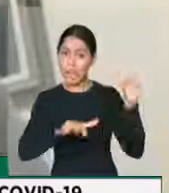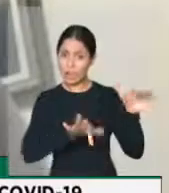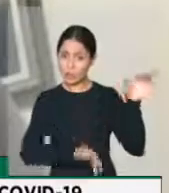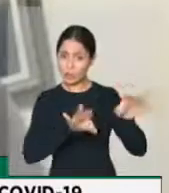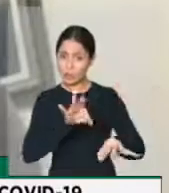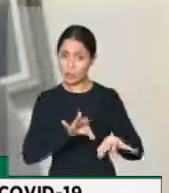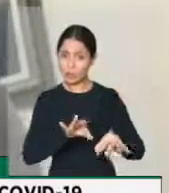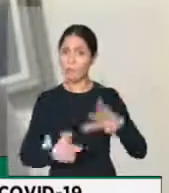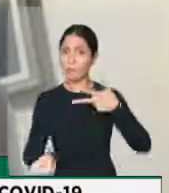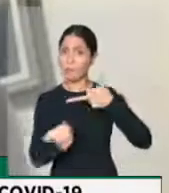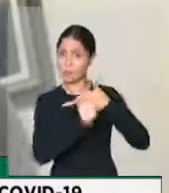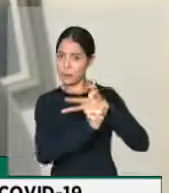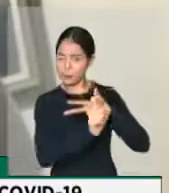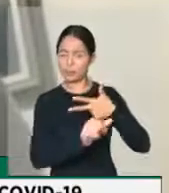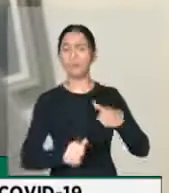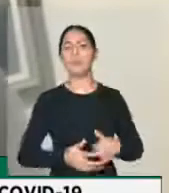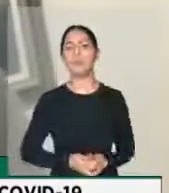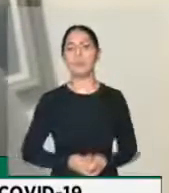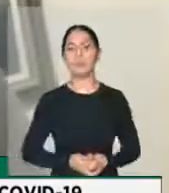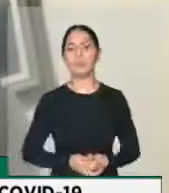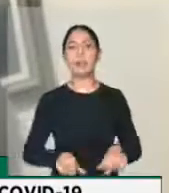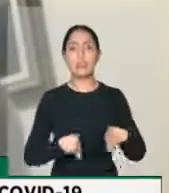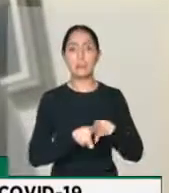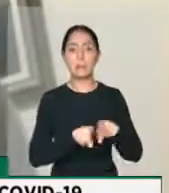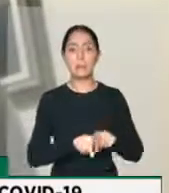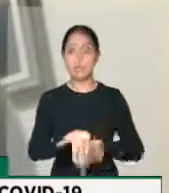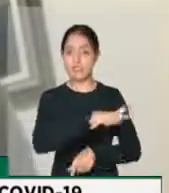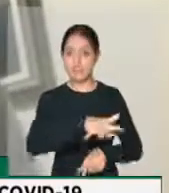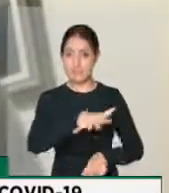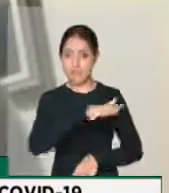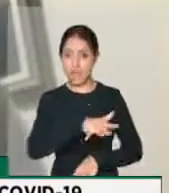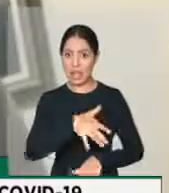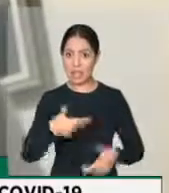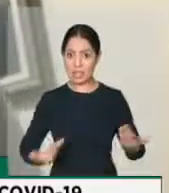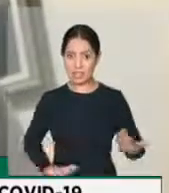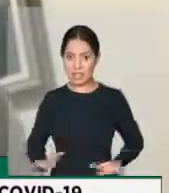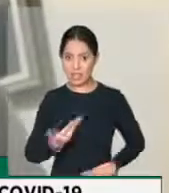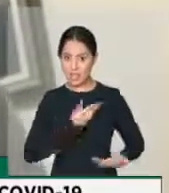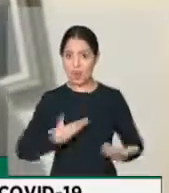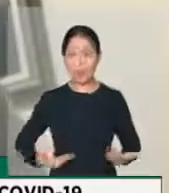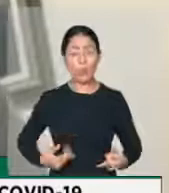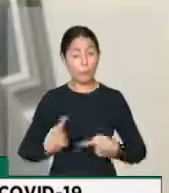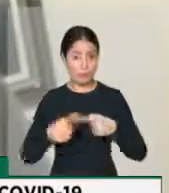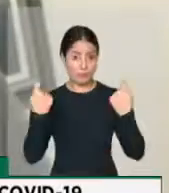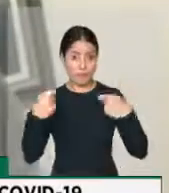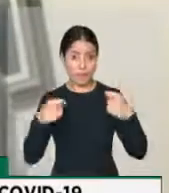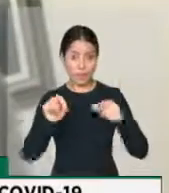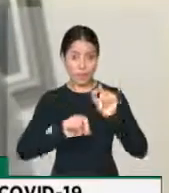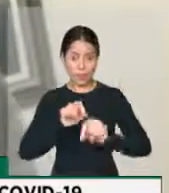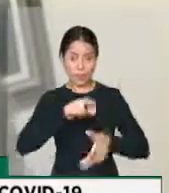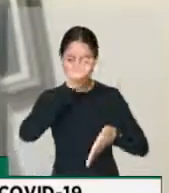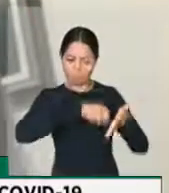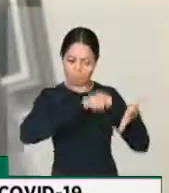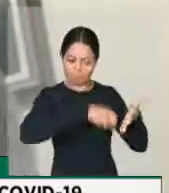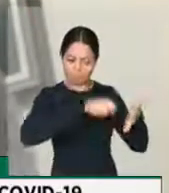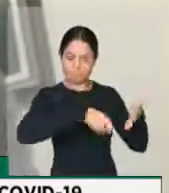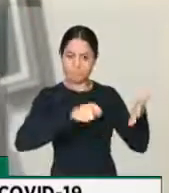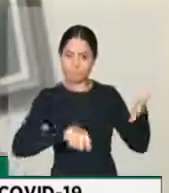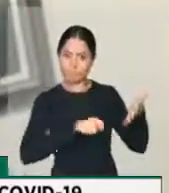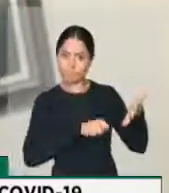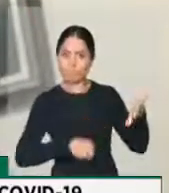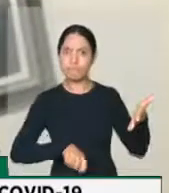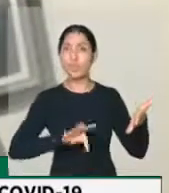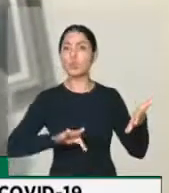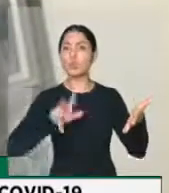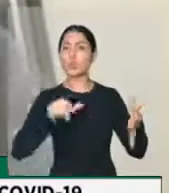Executivo, que desse segurança jurídica para os agentes públicos poderem assinar essas portarias e respaldar esses cálculos para